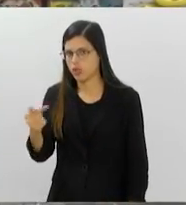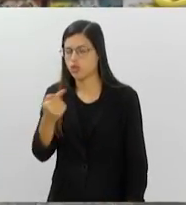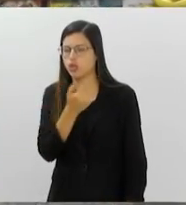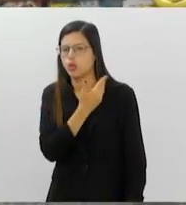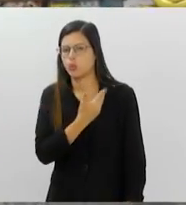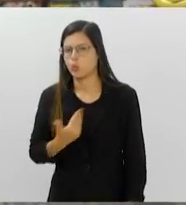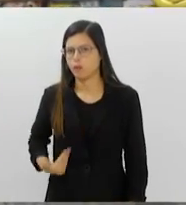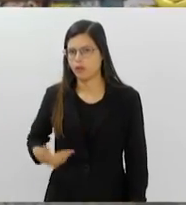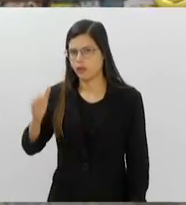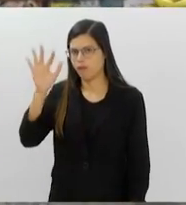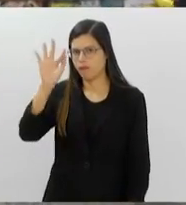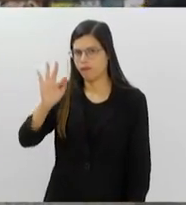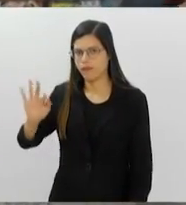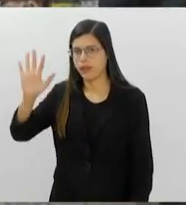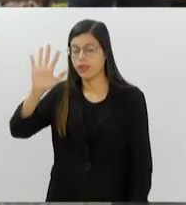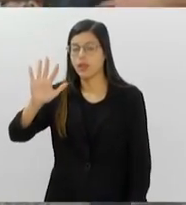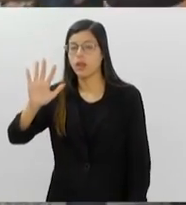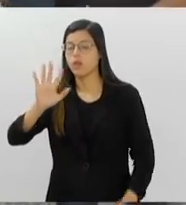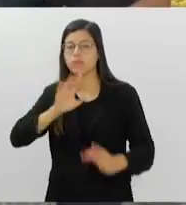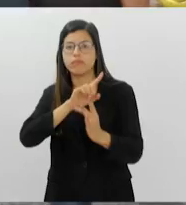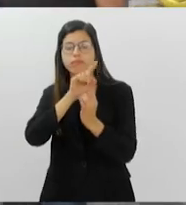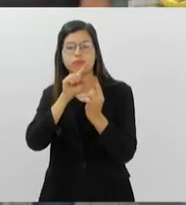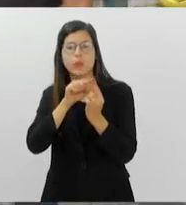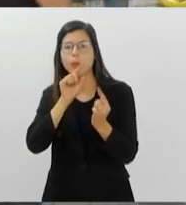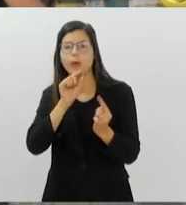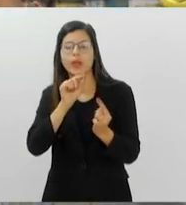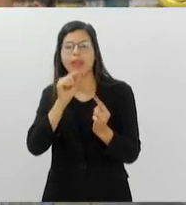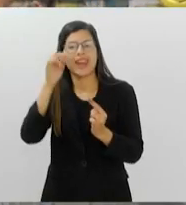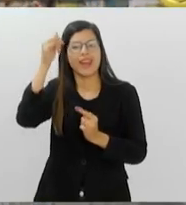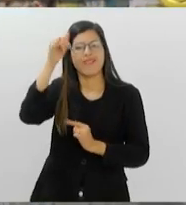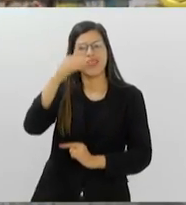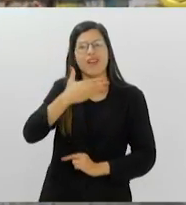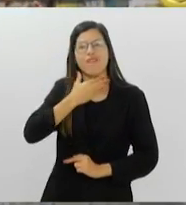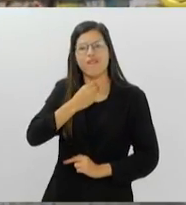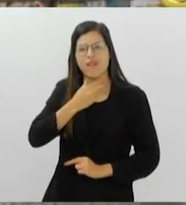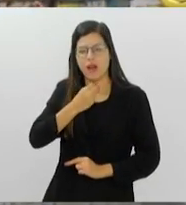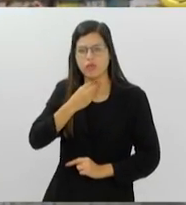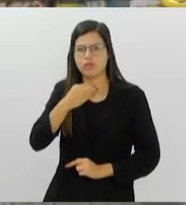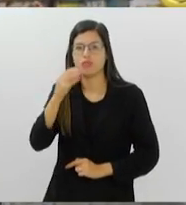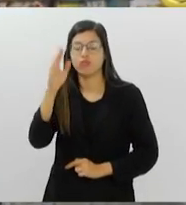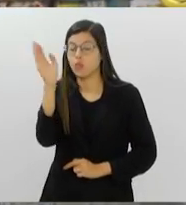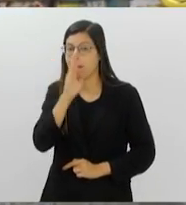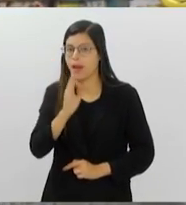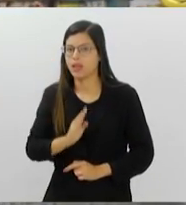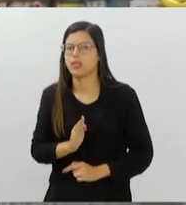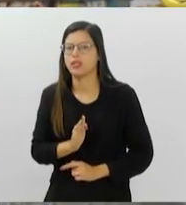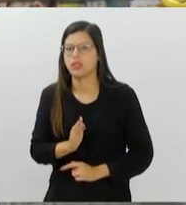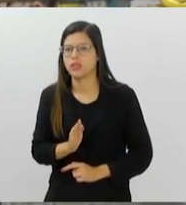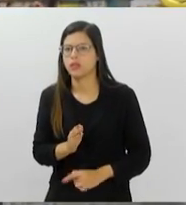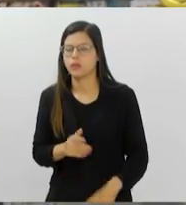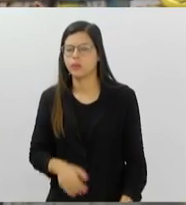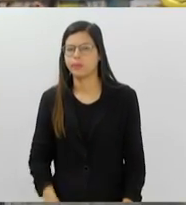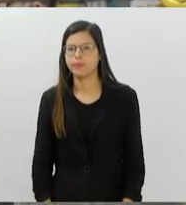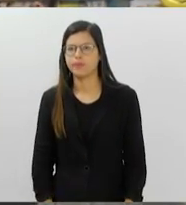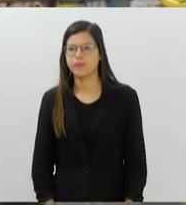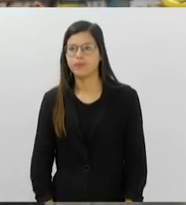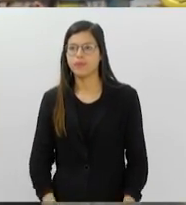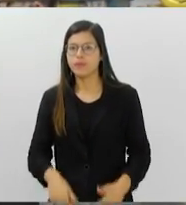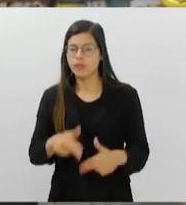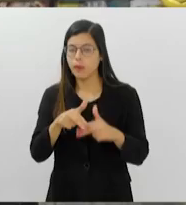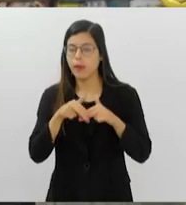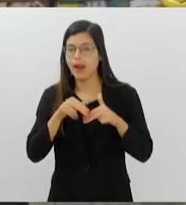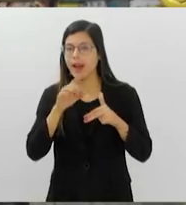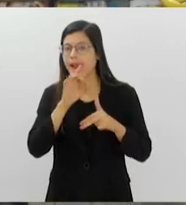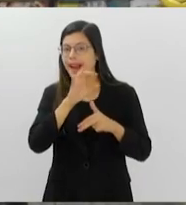tem como objetivo eliminar as fraudes no país como um todo, tá? Isso é um grande fator em função que cada